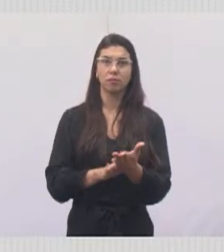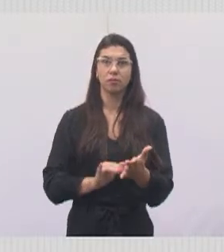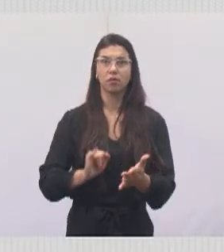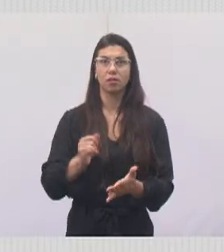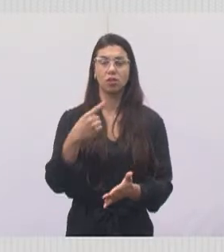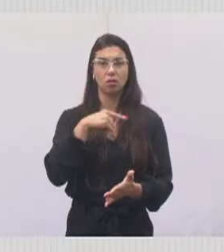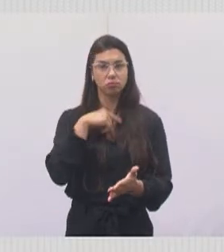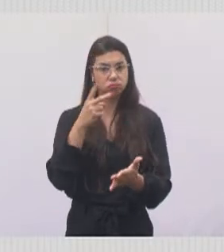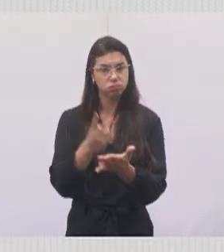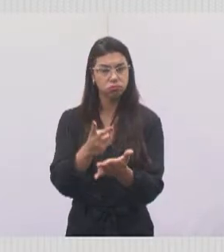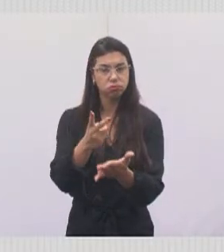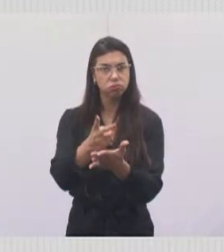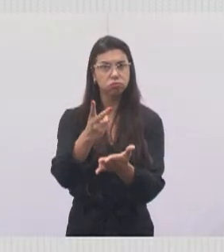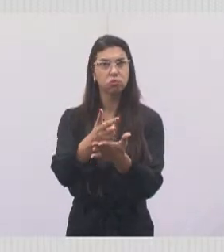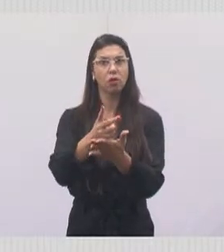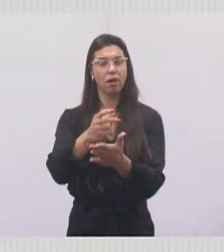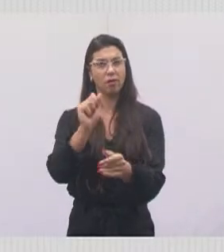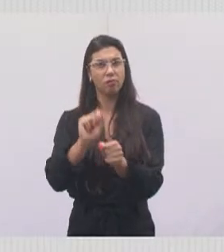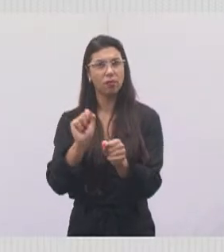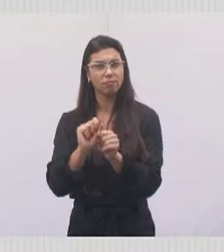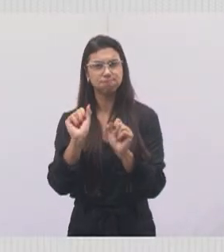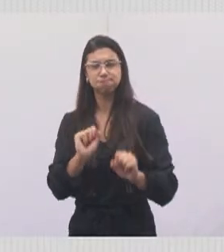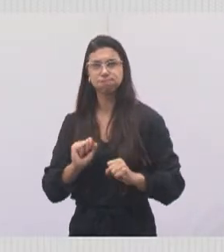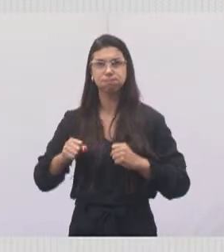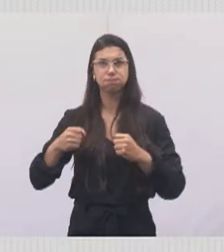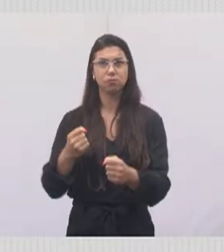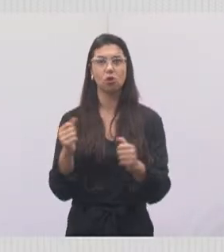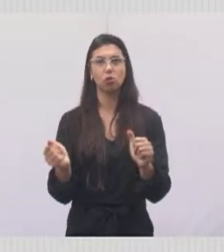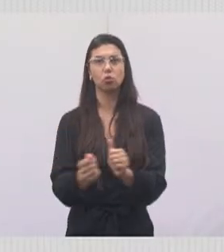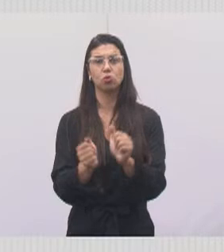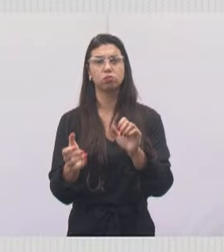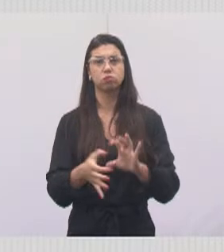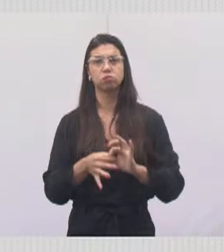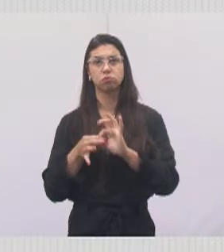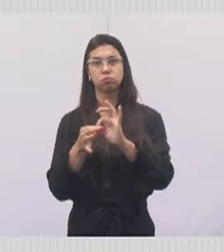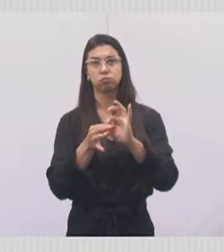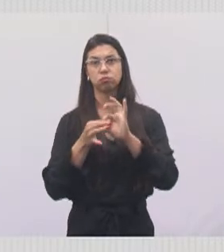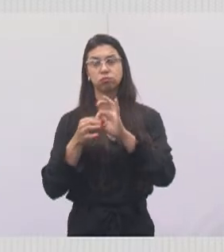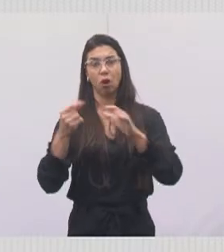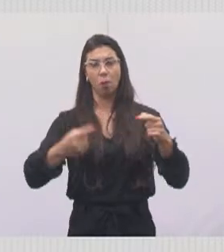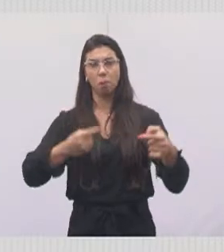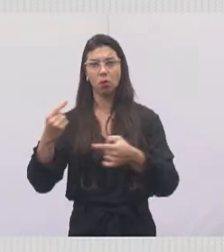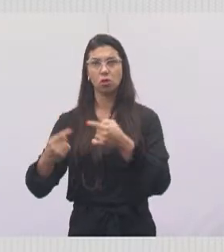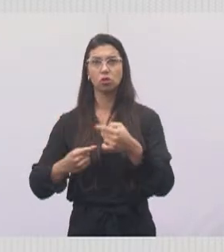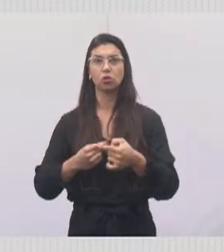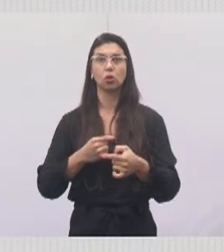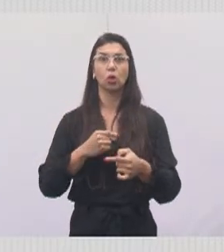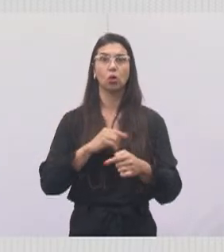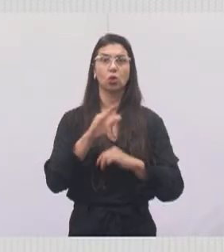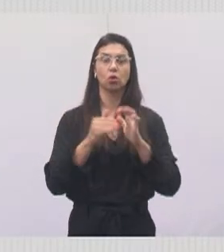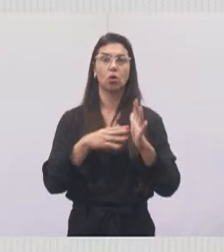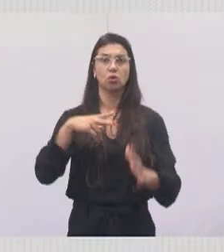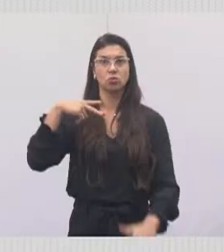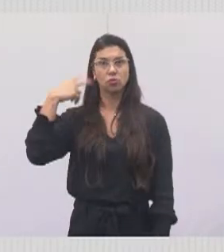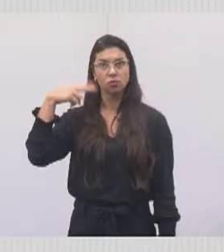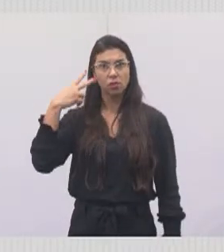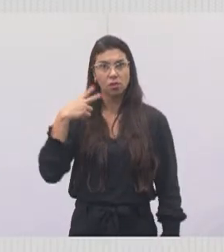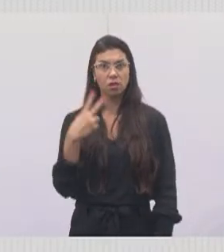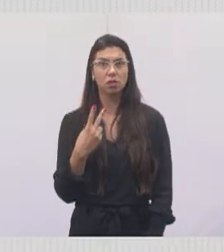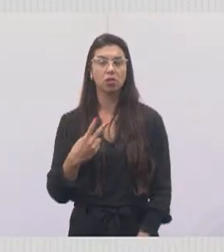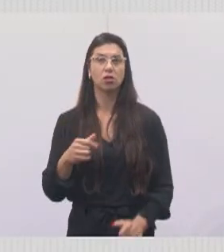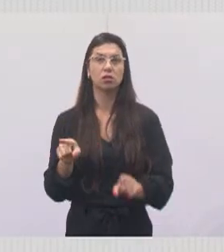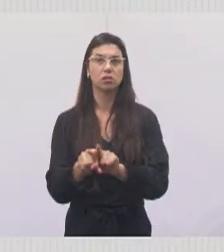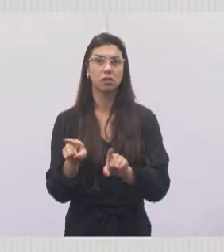essa unidade com todas as forças políticas que tem aqui nessa casa. Todos os vereadores aqui têm os seus deputados que estão